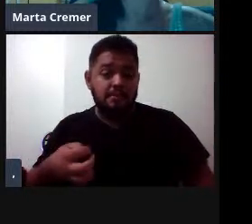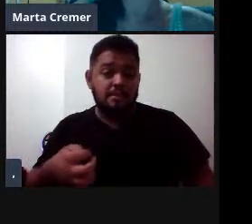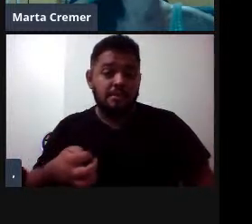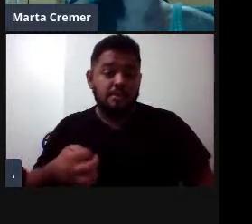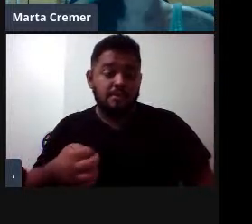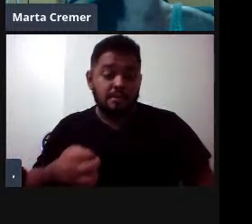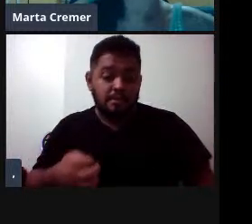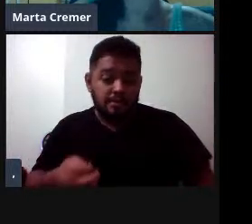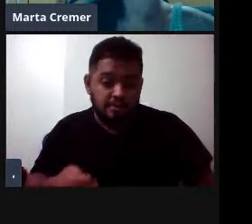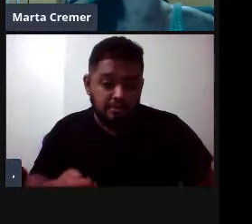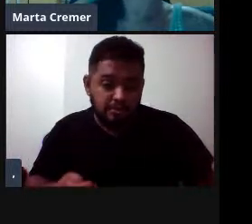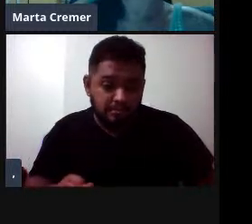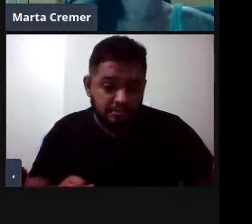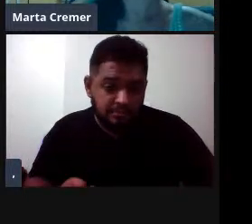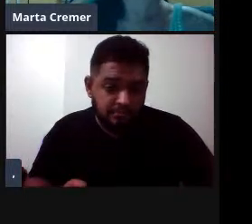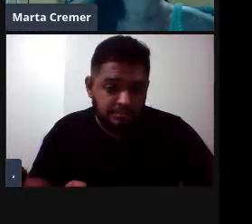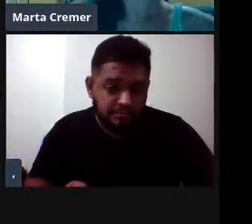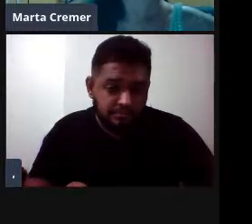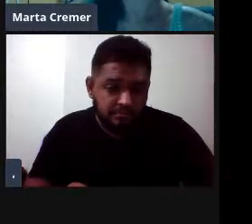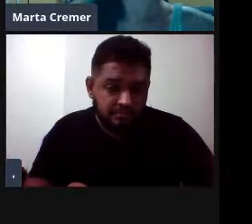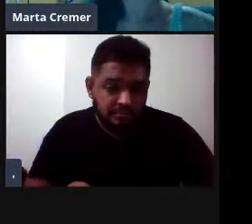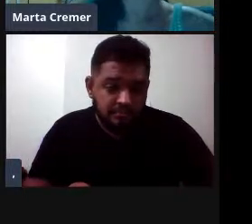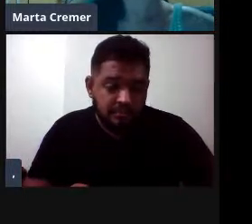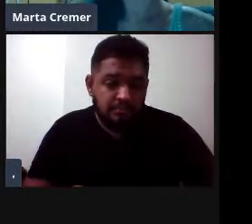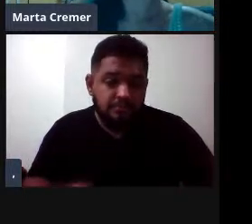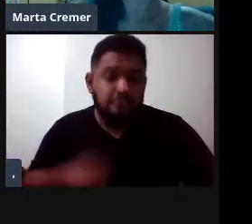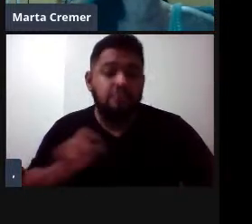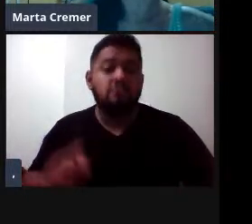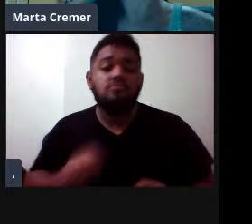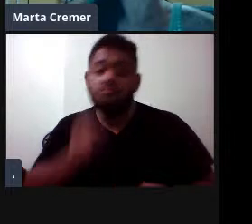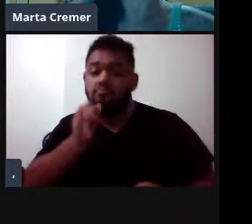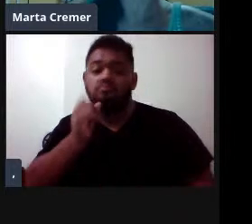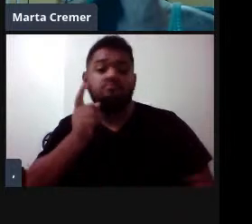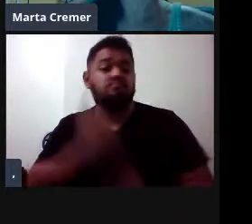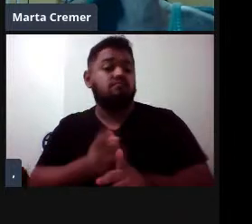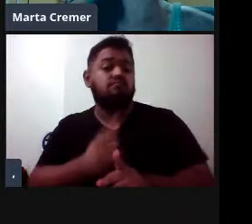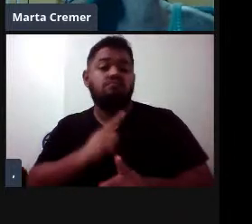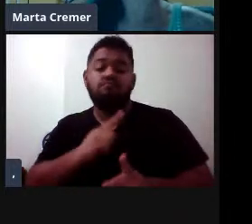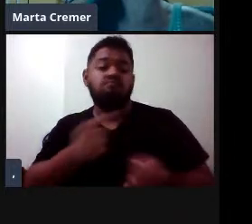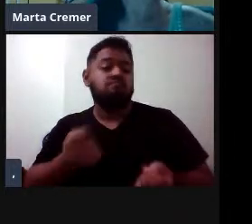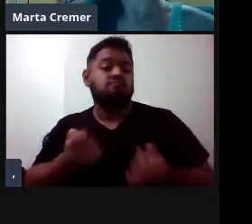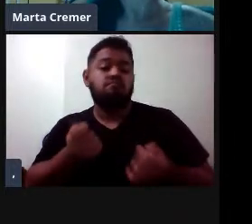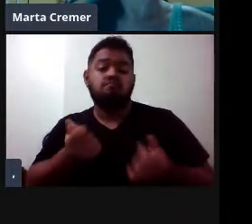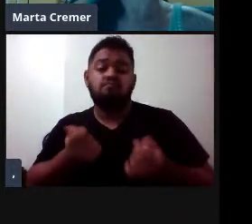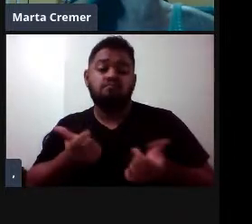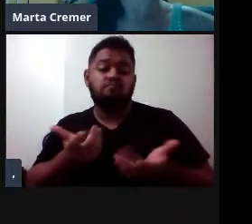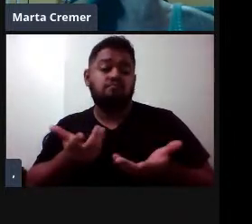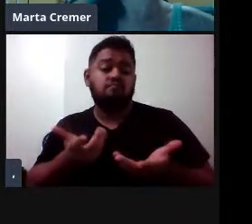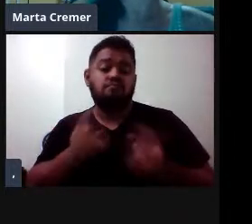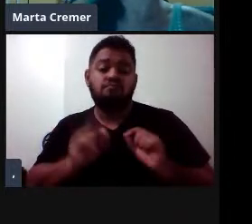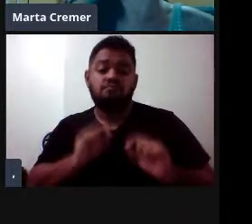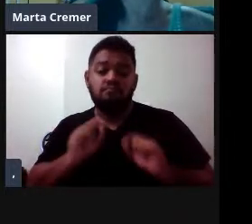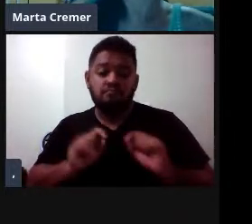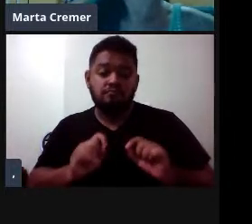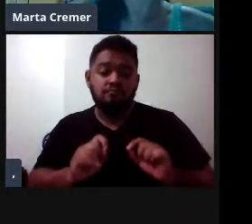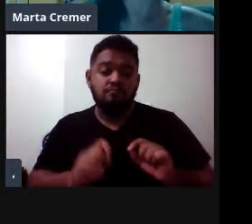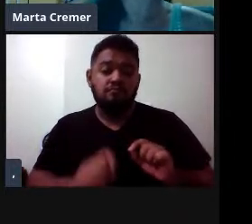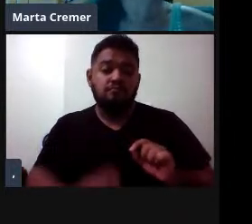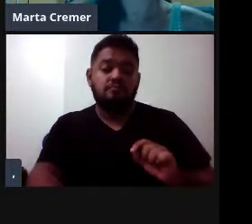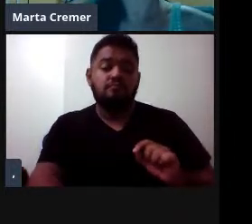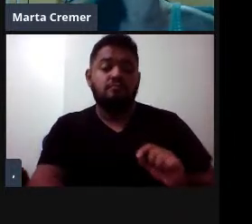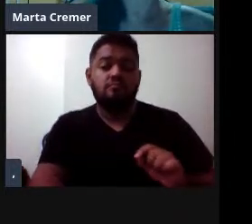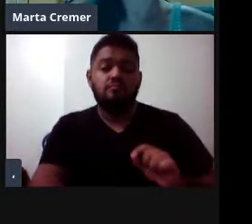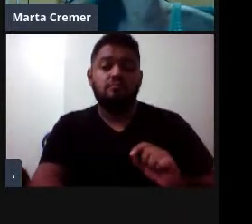oceânicos, dos quais a gente consegue pouca informação, a maior parte da informação que se tem é obtida a partir de animais